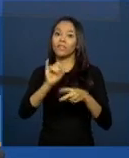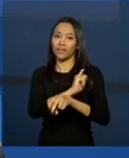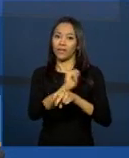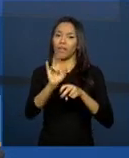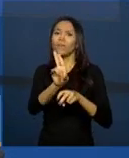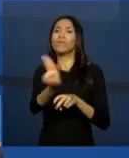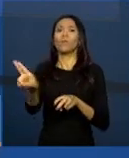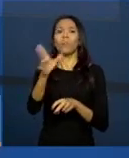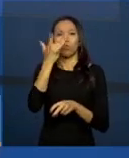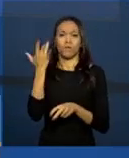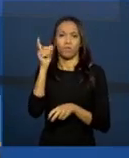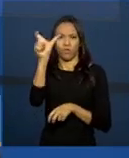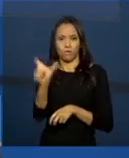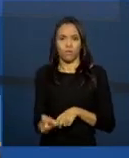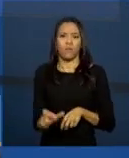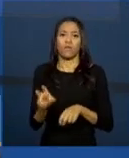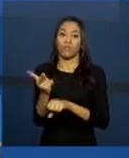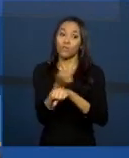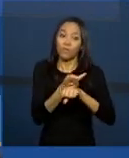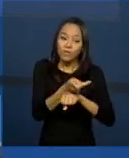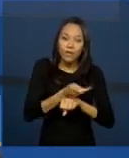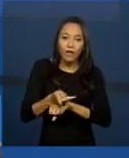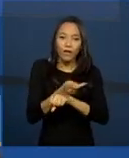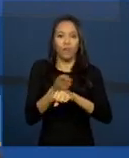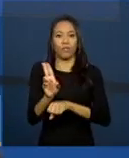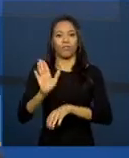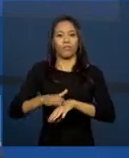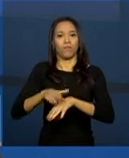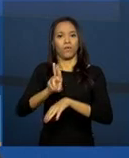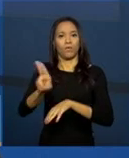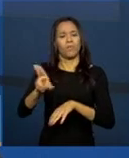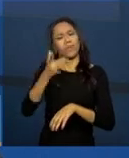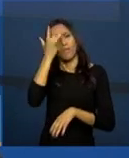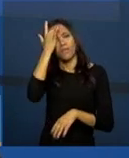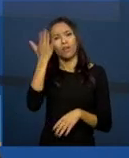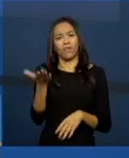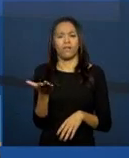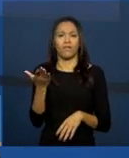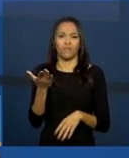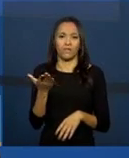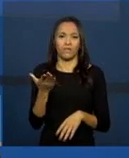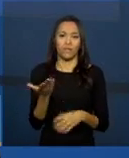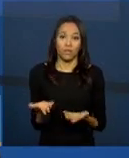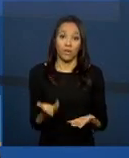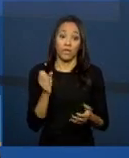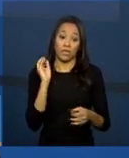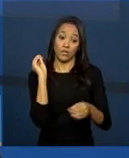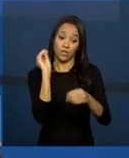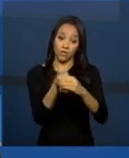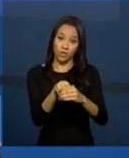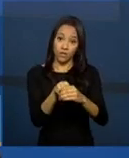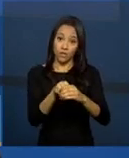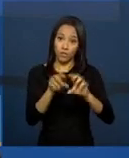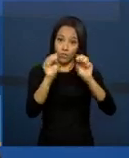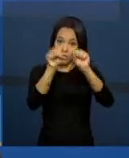nome, que é a maneira talvez mais fácil até. Porque, é claro, do ponto de vista do sistema, ele